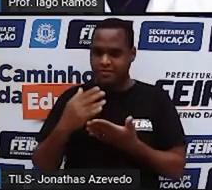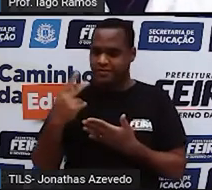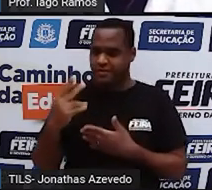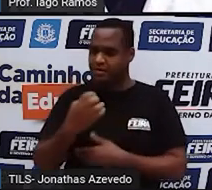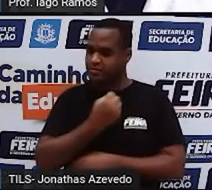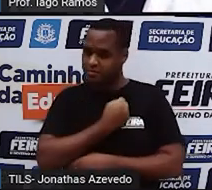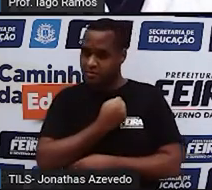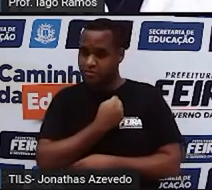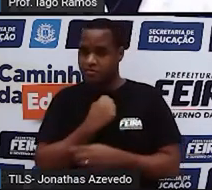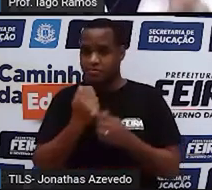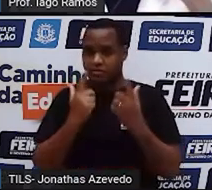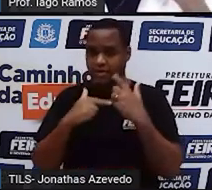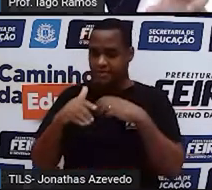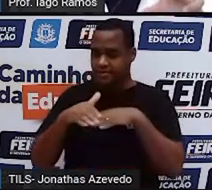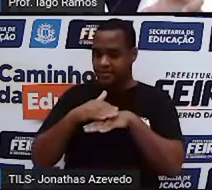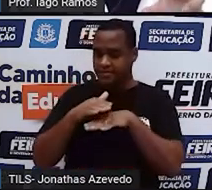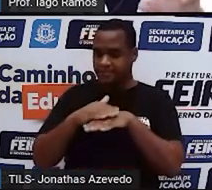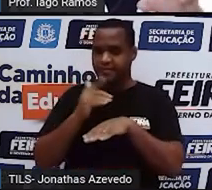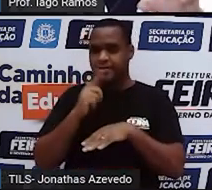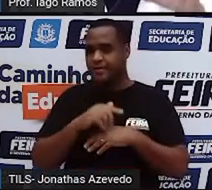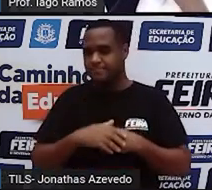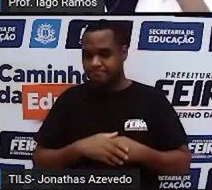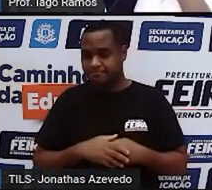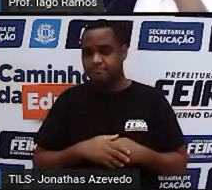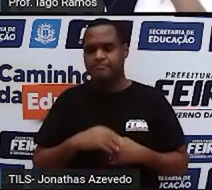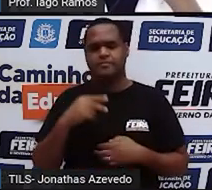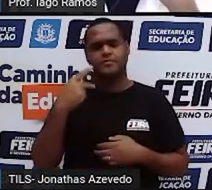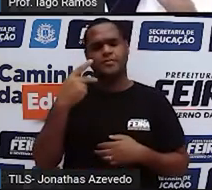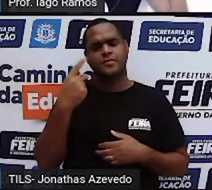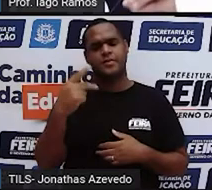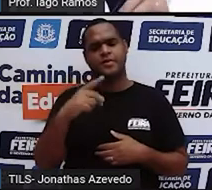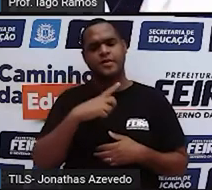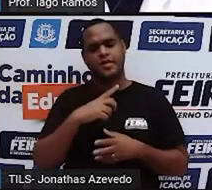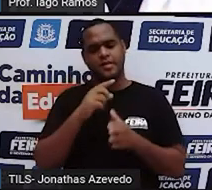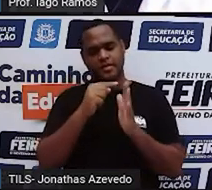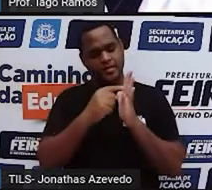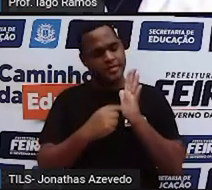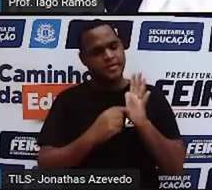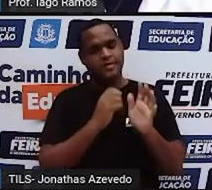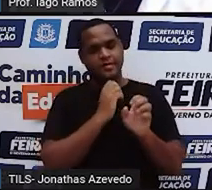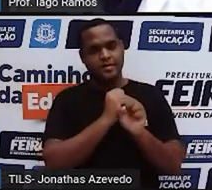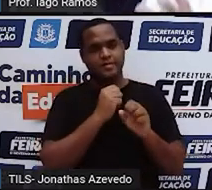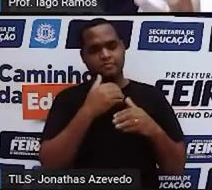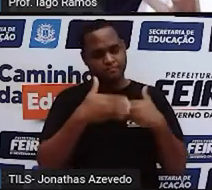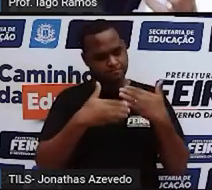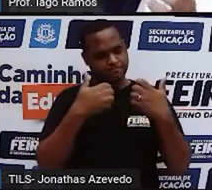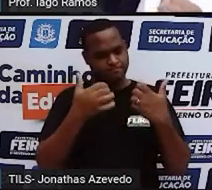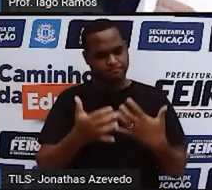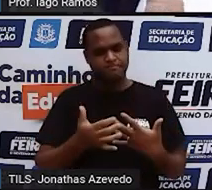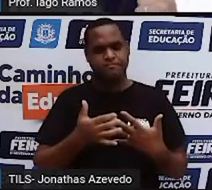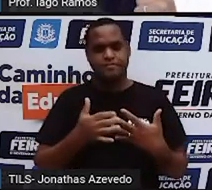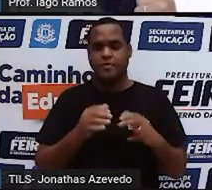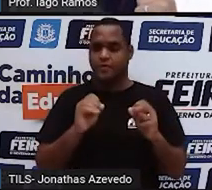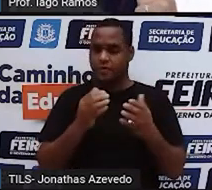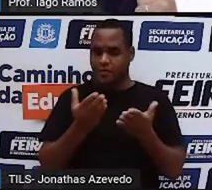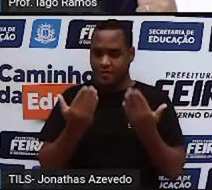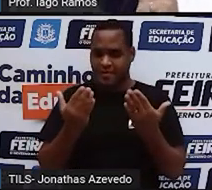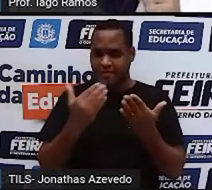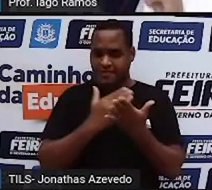que ela calça. Então, você com a calculadora, você vai seguir alguns passos, certo? Então, vamos começar?